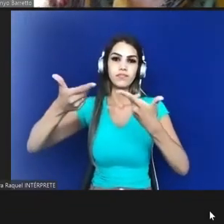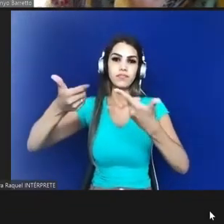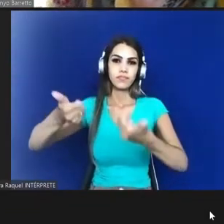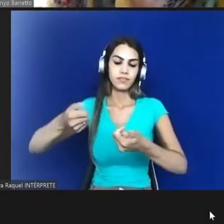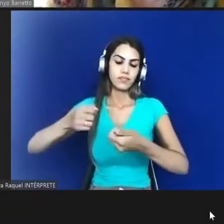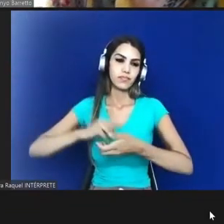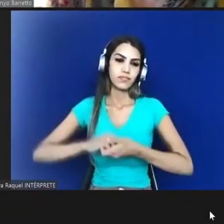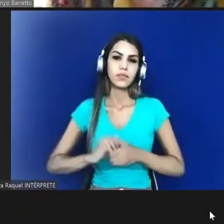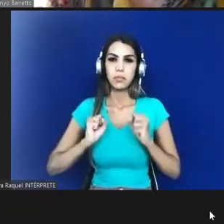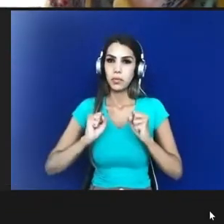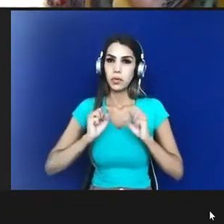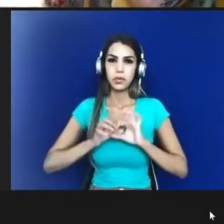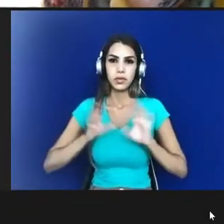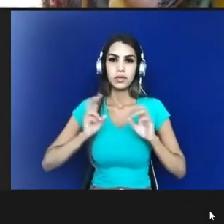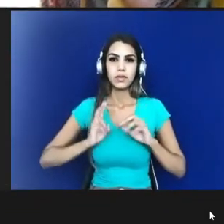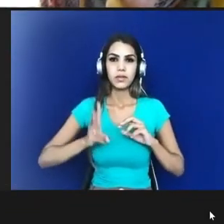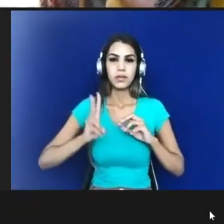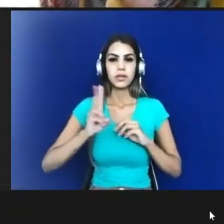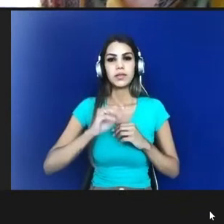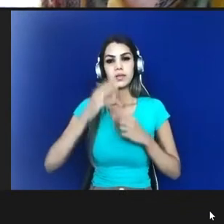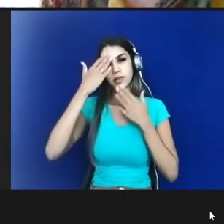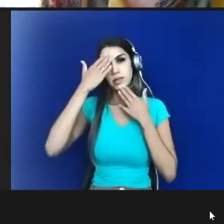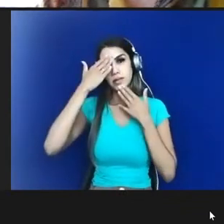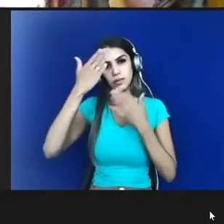obrigada professor obrigada